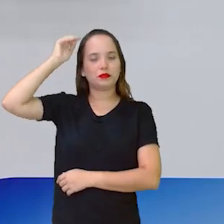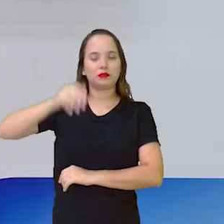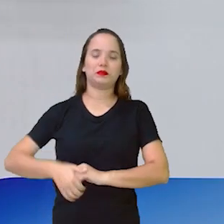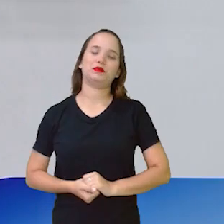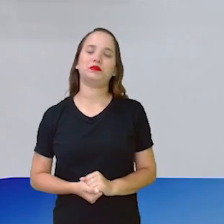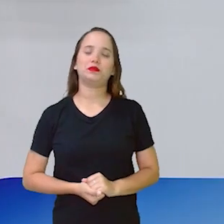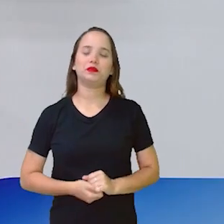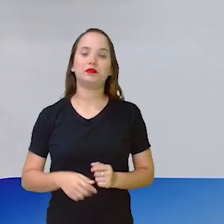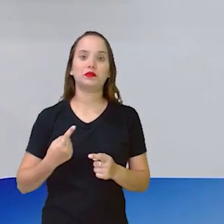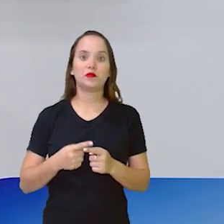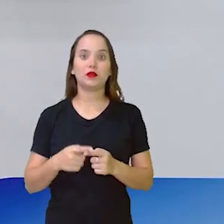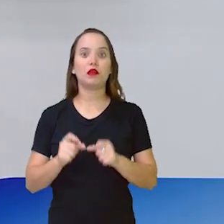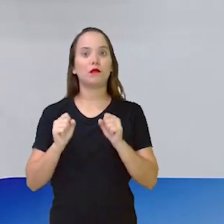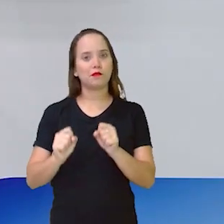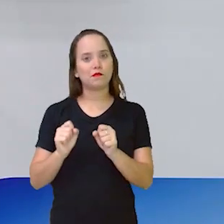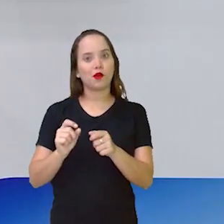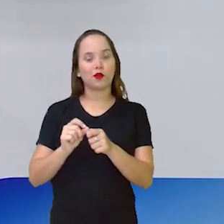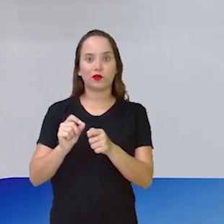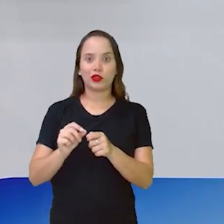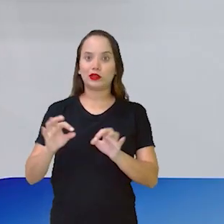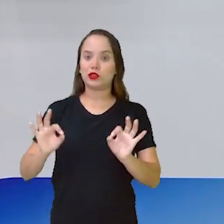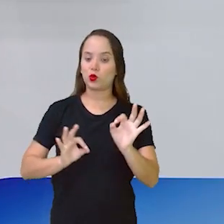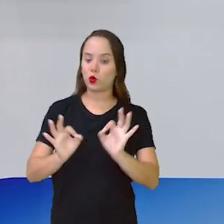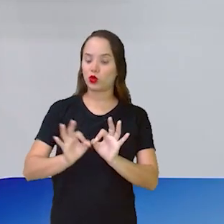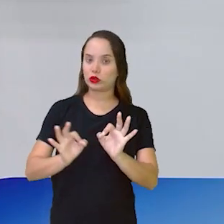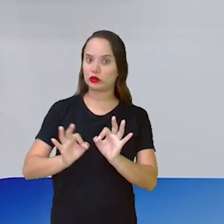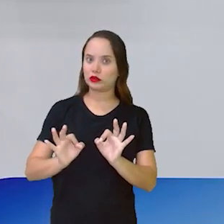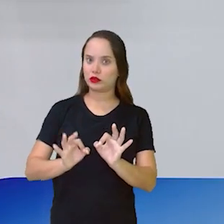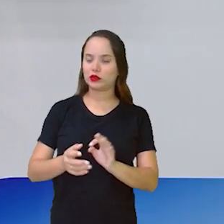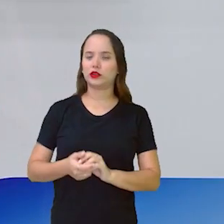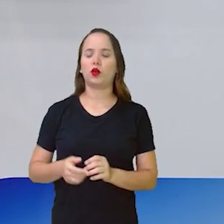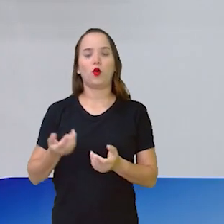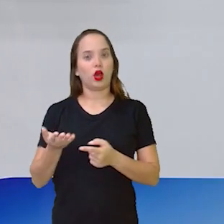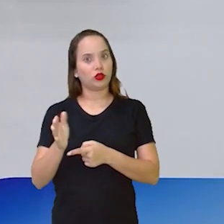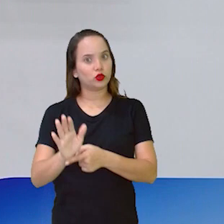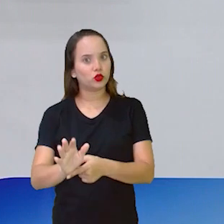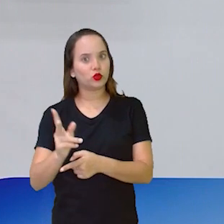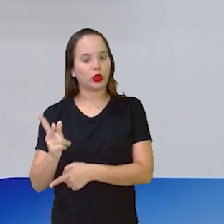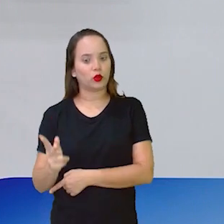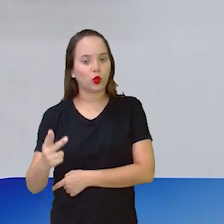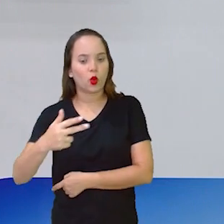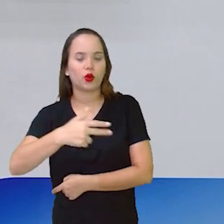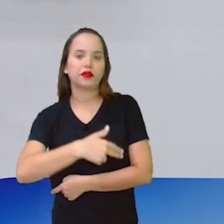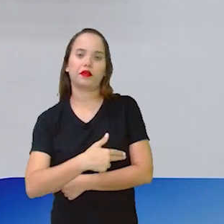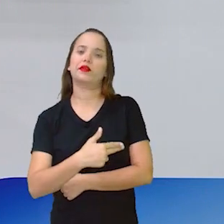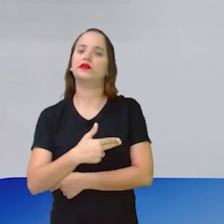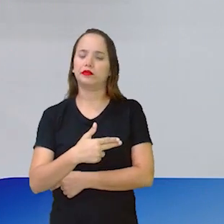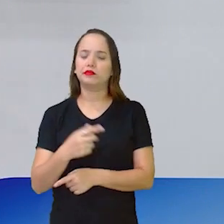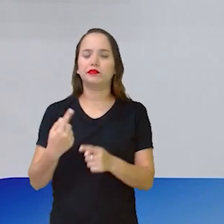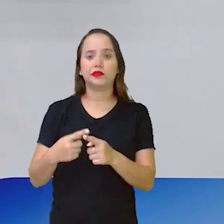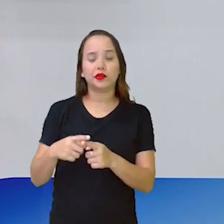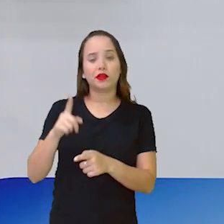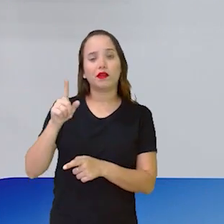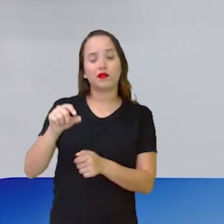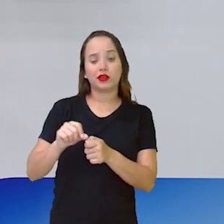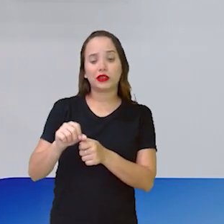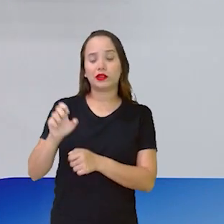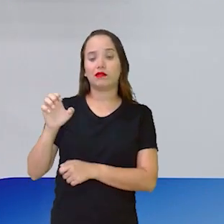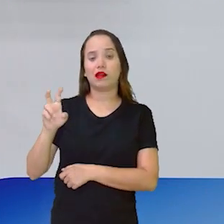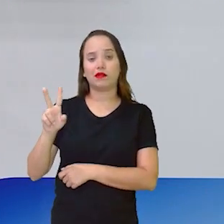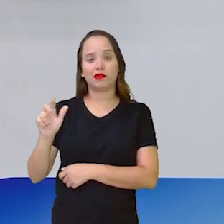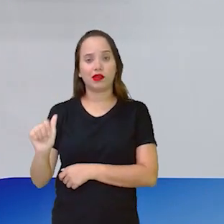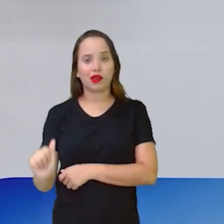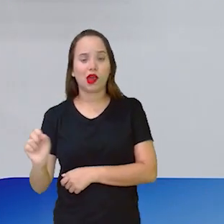fazer essa marcação para você fazer esse recorte. Porque se vocês forem fazer com o emborrachado ou com o